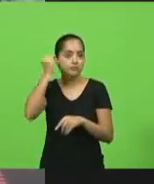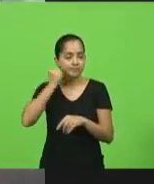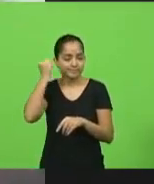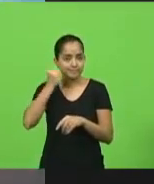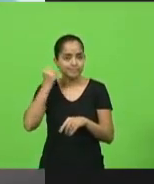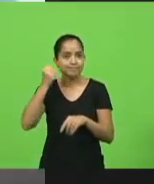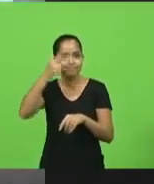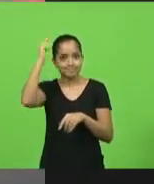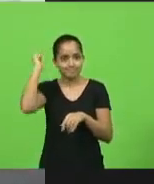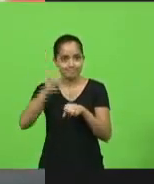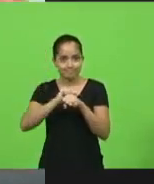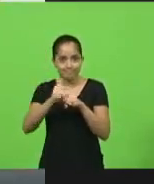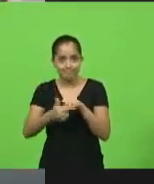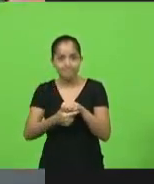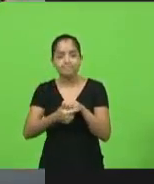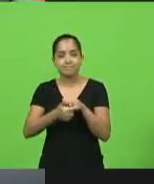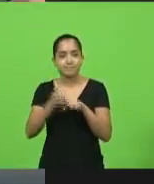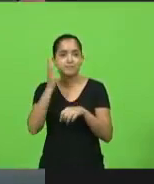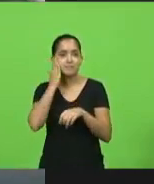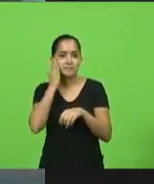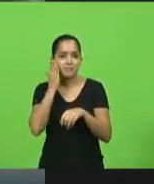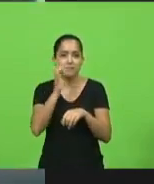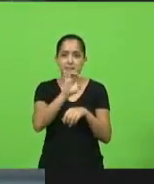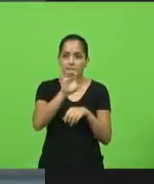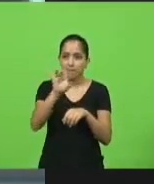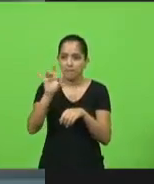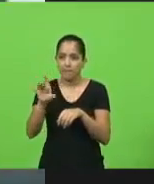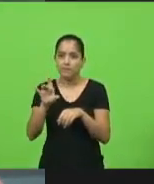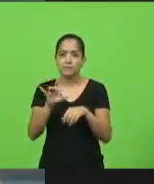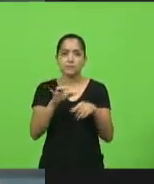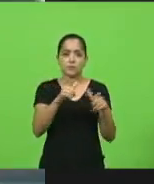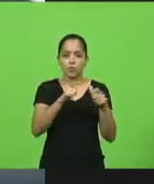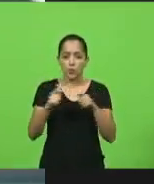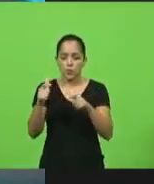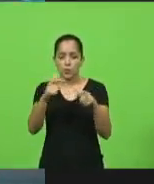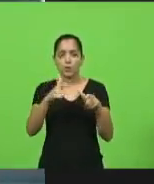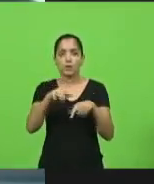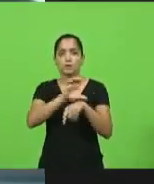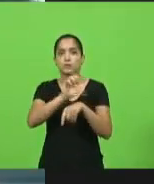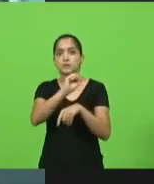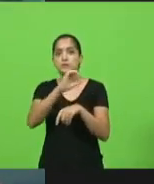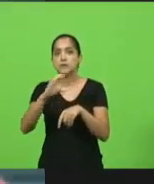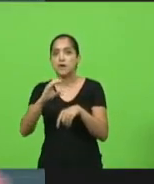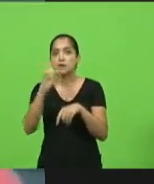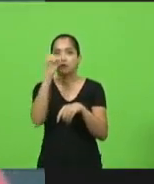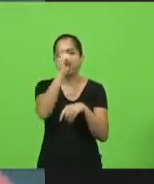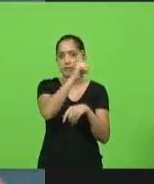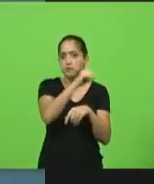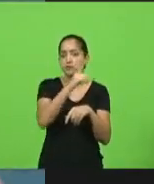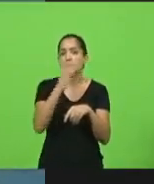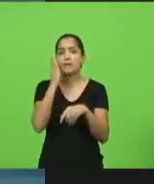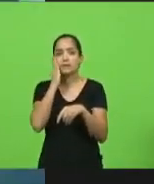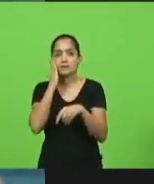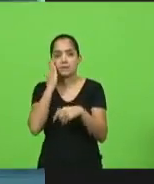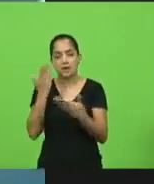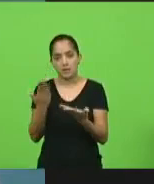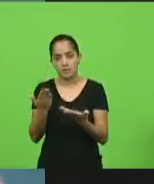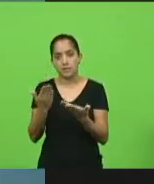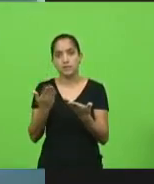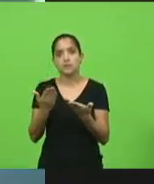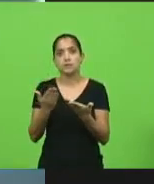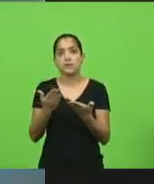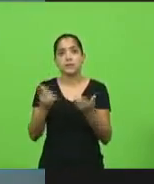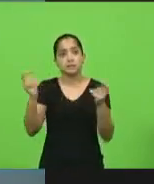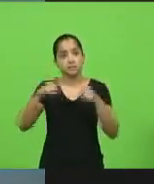Catarina, um cara que conhece cada esquina desse Estado, cada uma das dificuldades desse Estado, o Espiridão Amin também tem